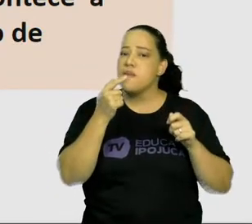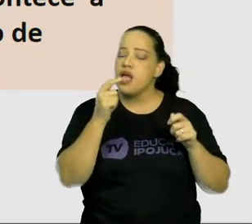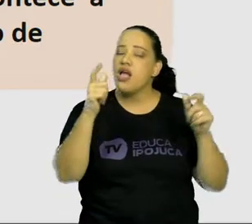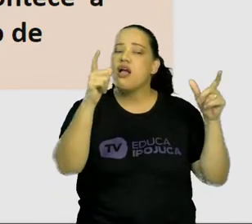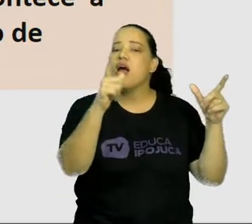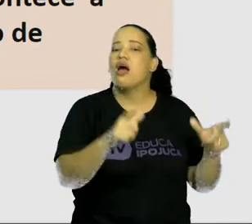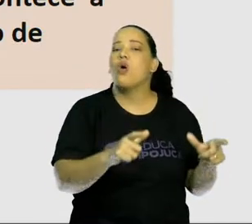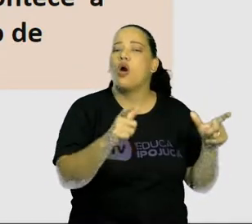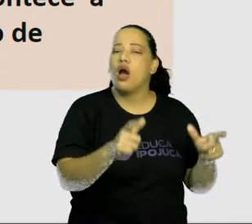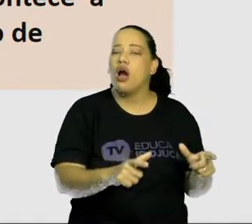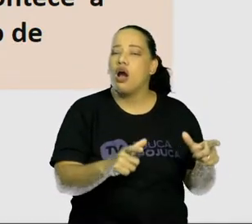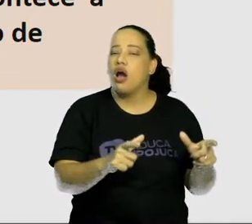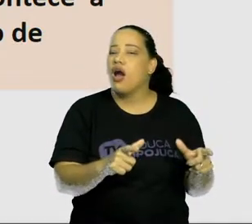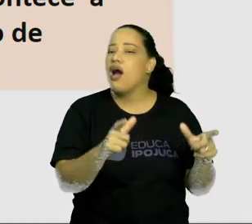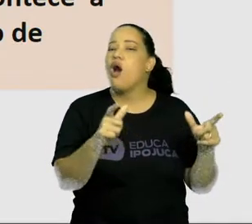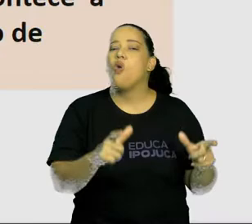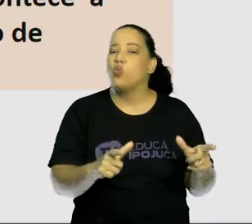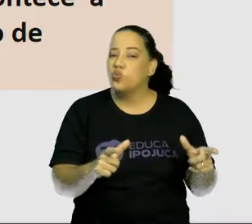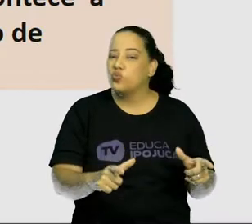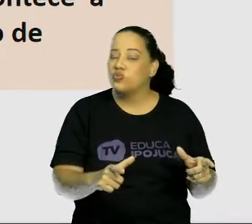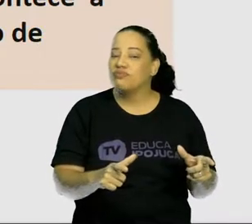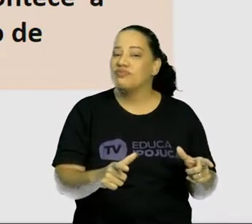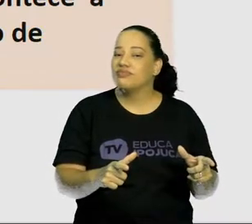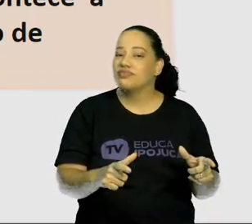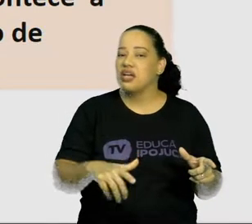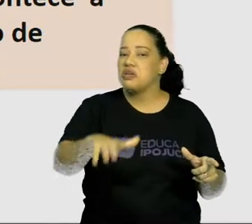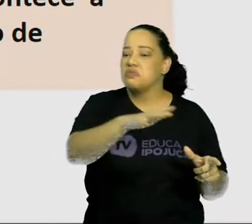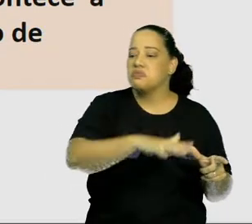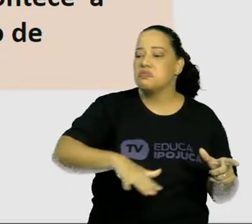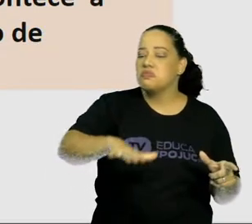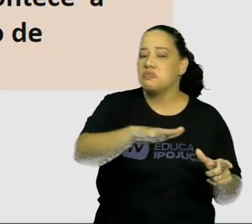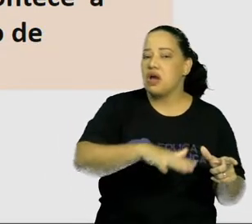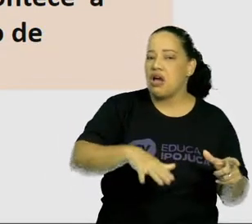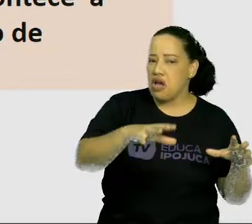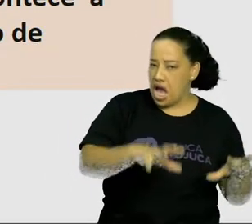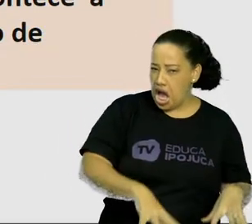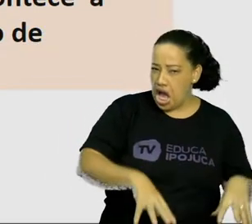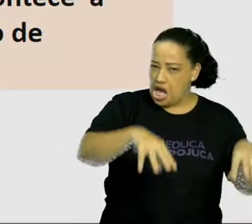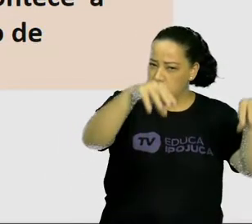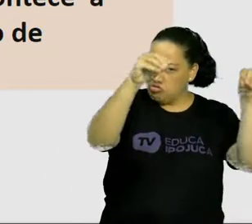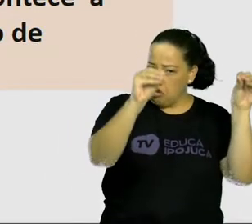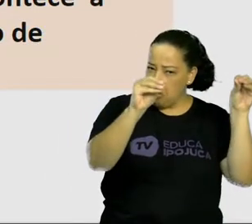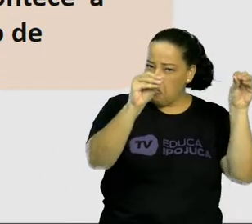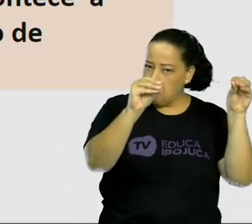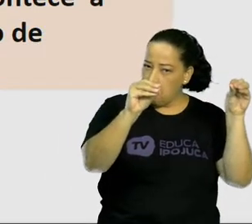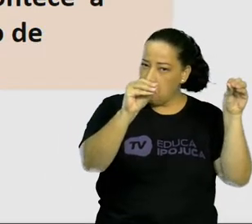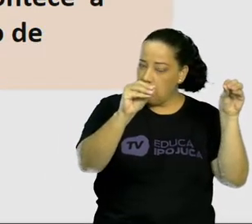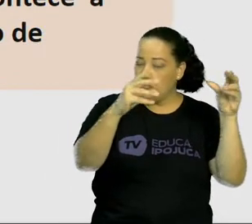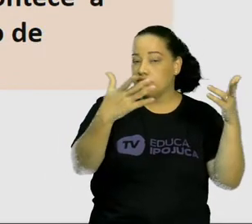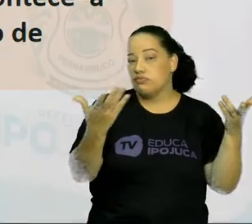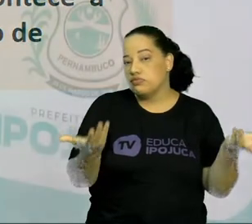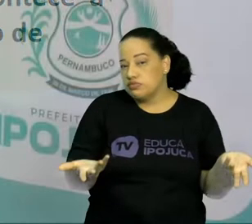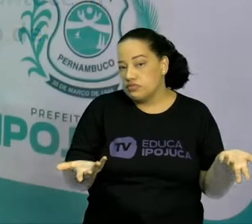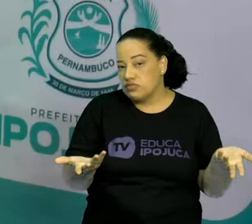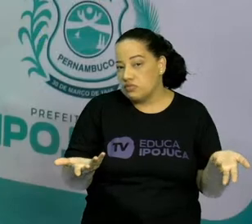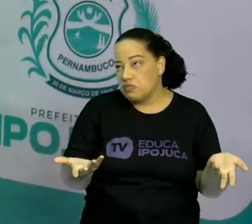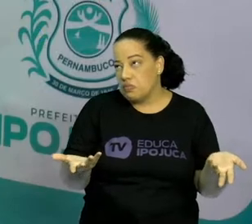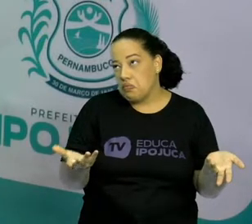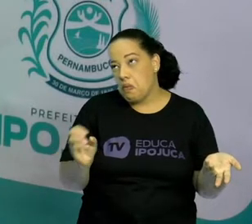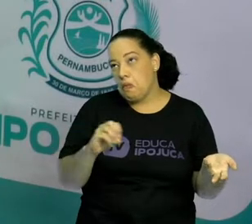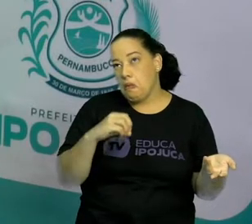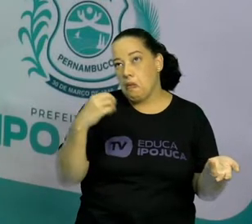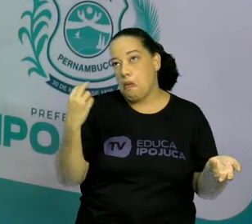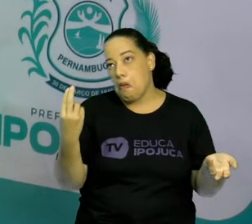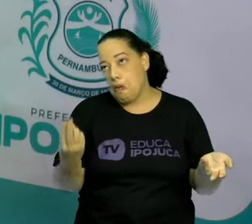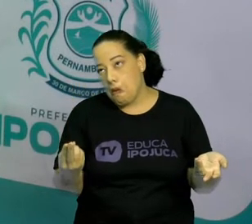E aí? Aconteceu aonde? Será que foi no castelo? Será que foi